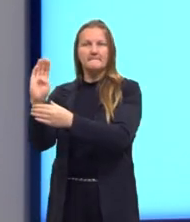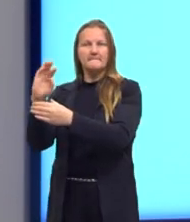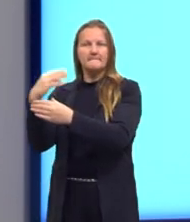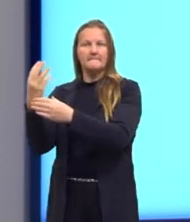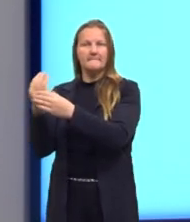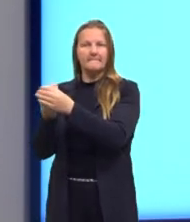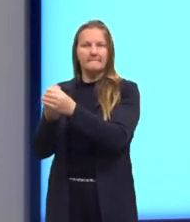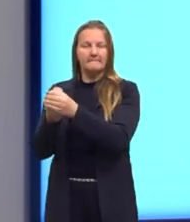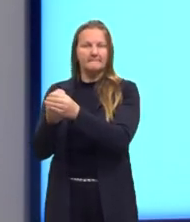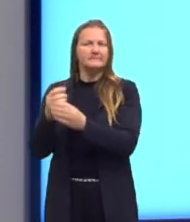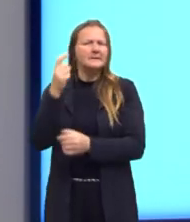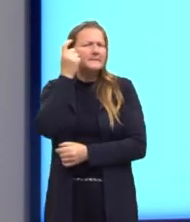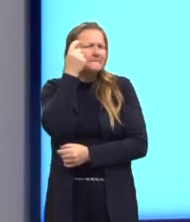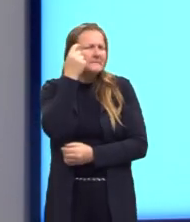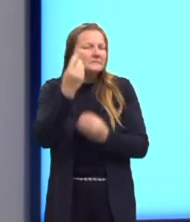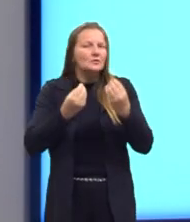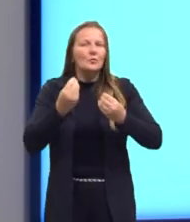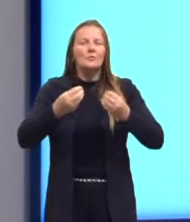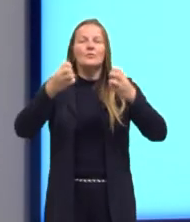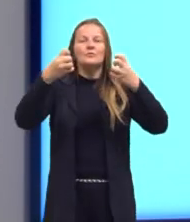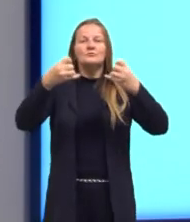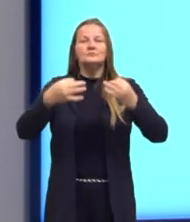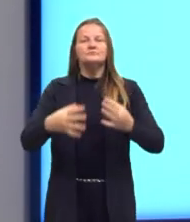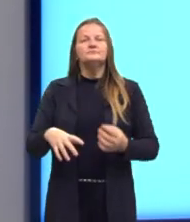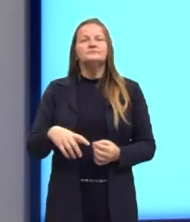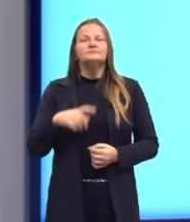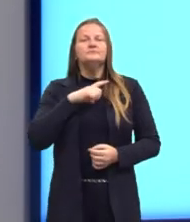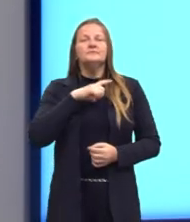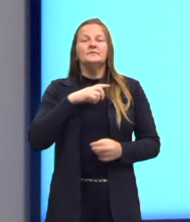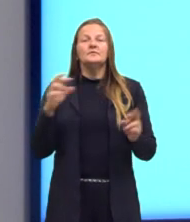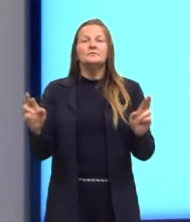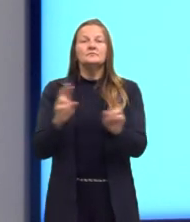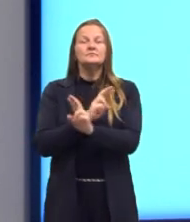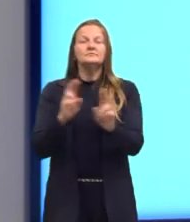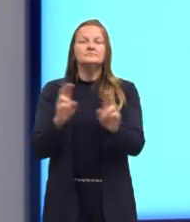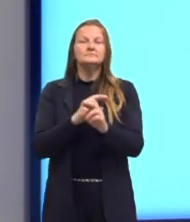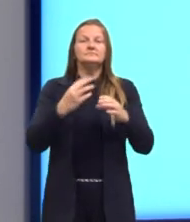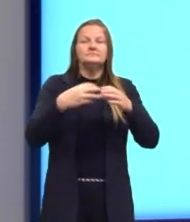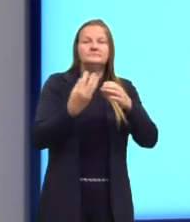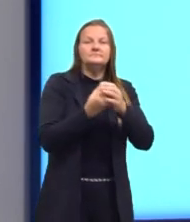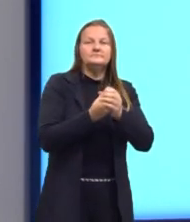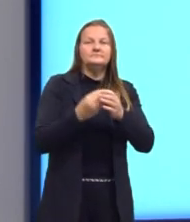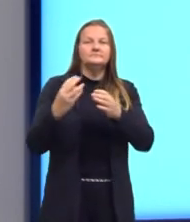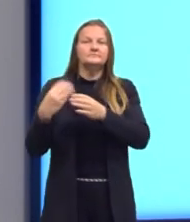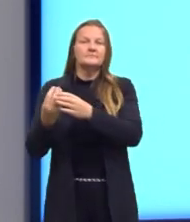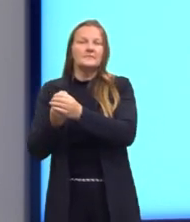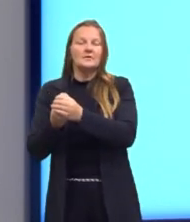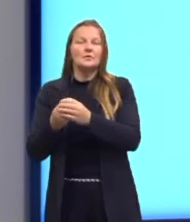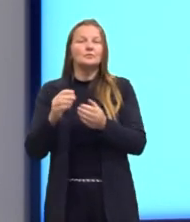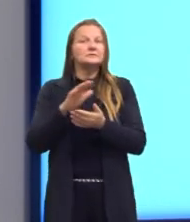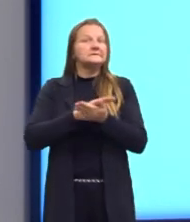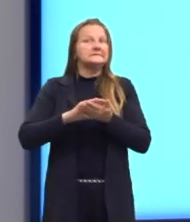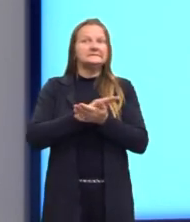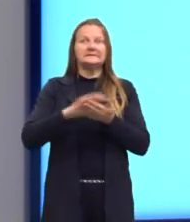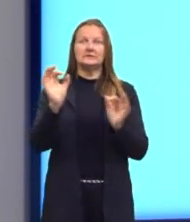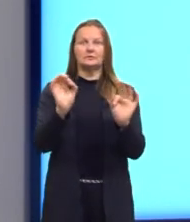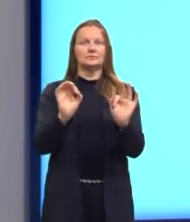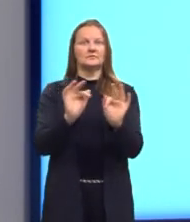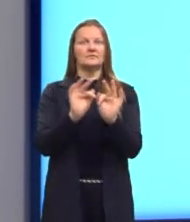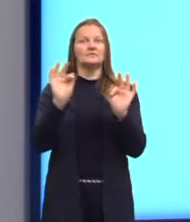Agora podemos pensar, afinal, quando uma relação entre dois conjuntos não será uma função?